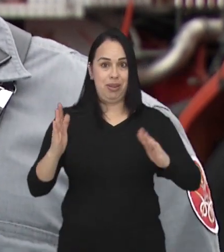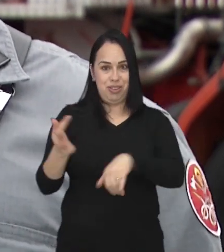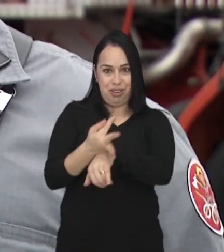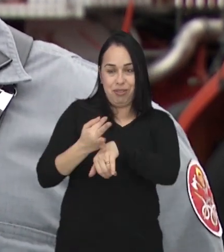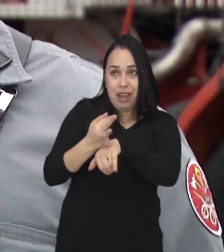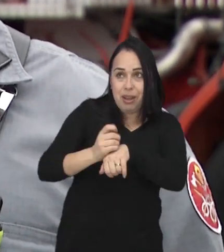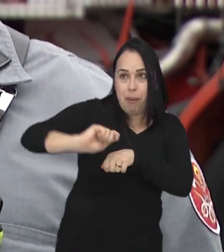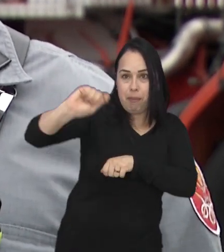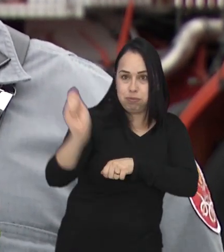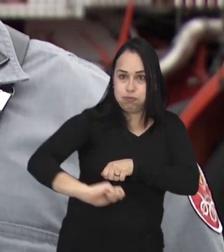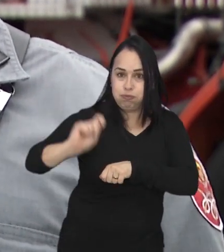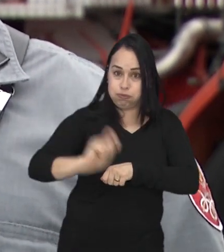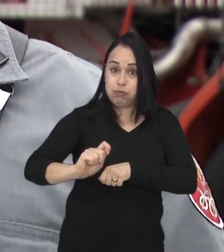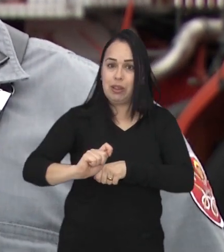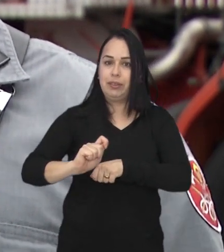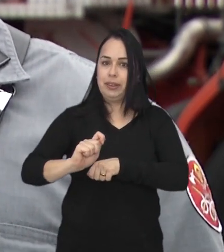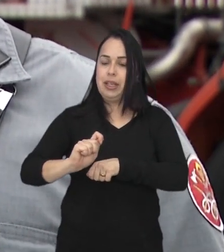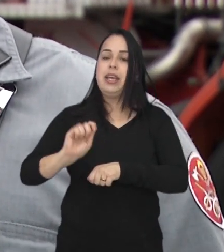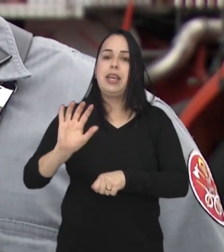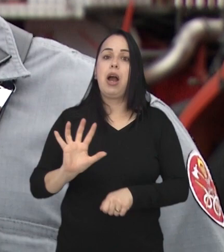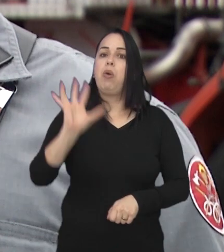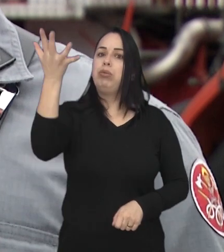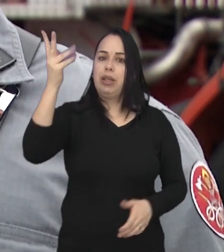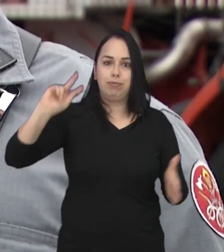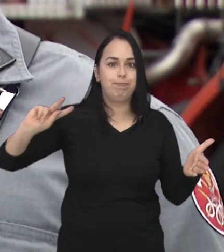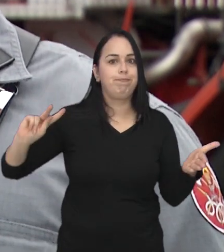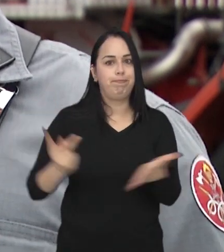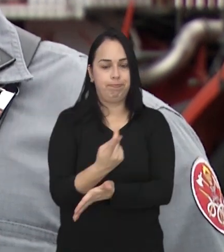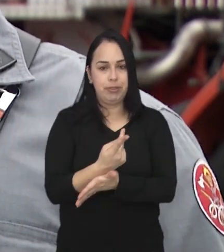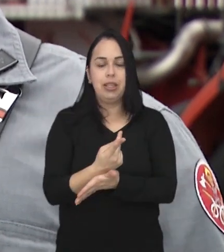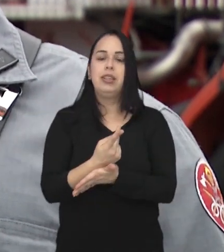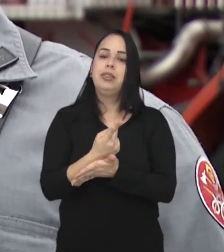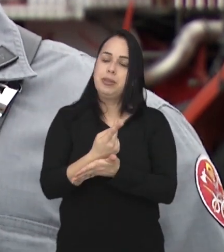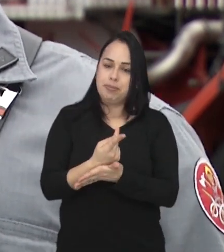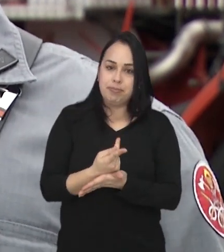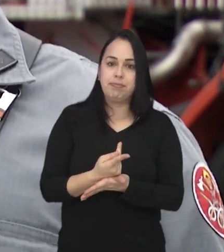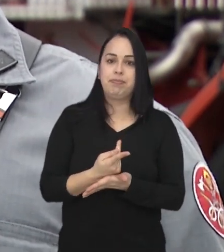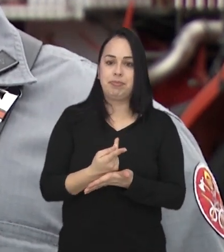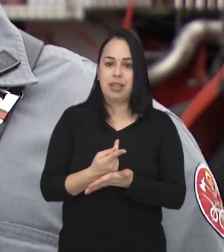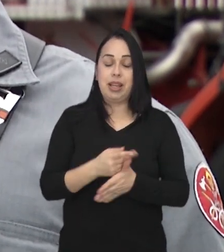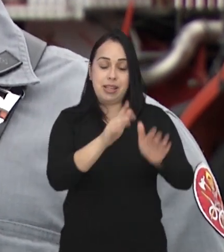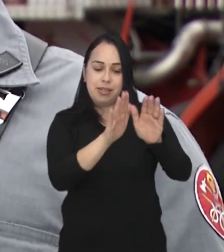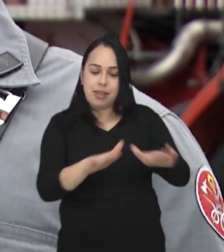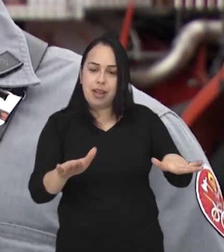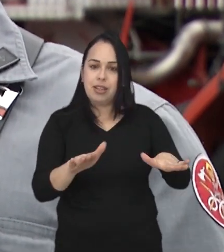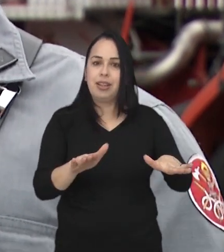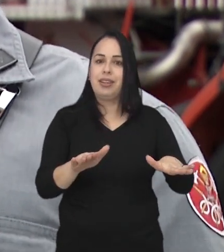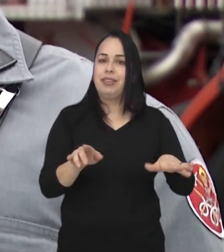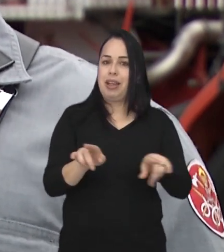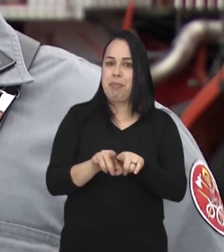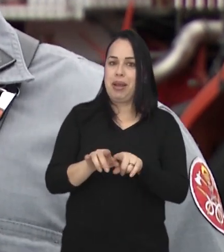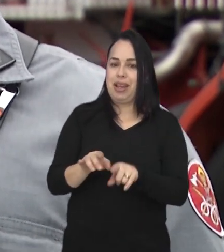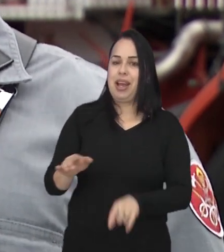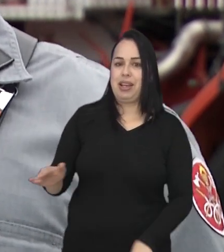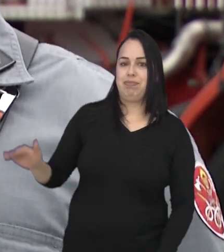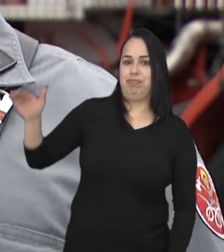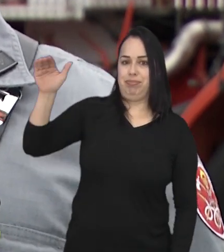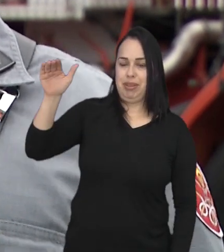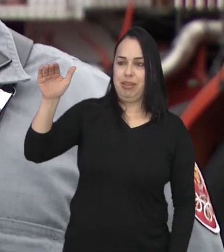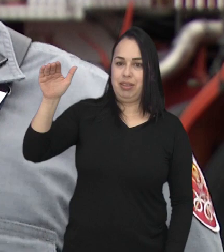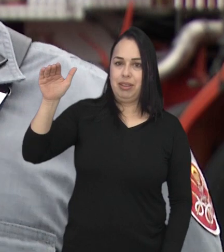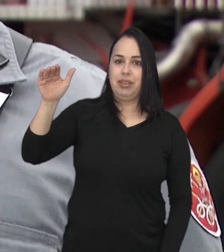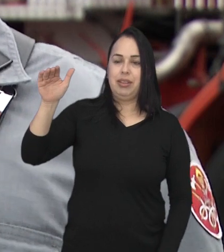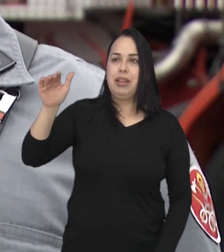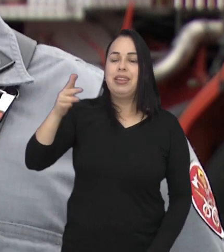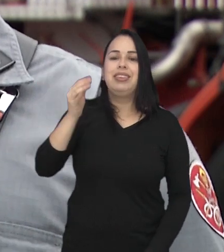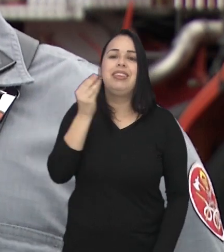cresce muito e a gente tem muita ocorrência nessa natureza da criançada ou do praticante